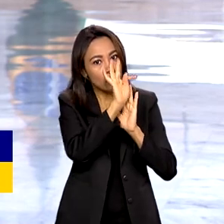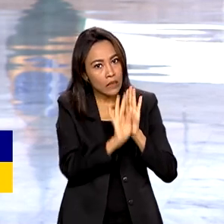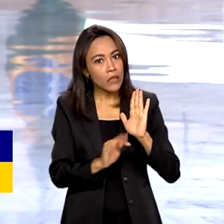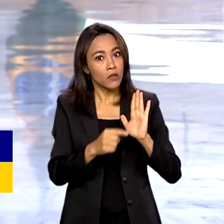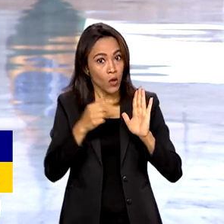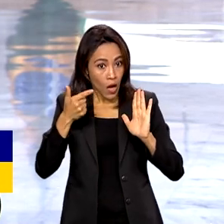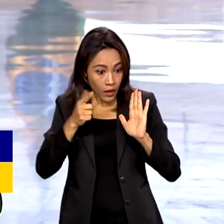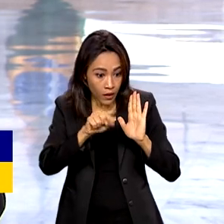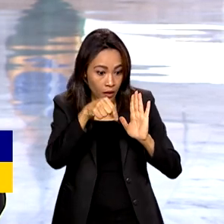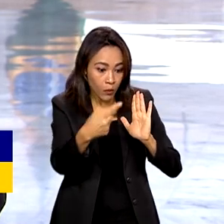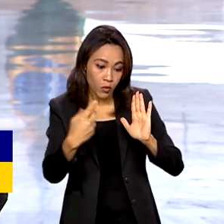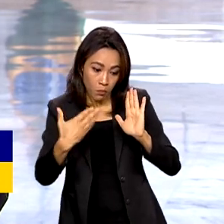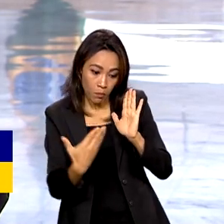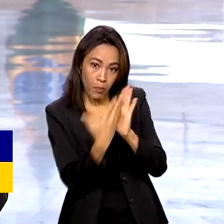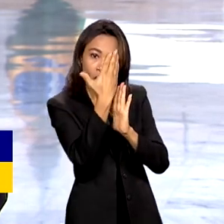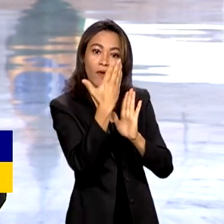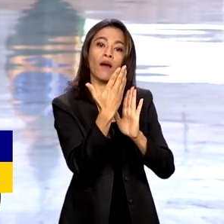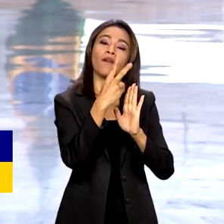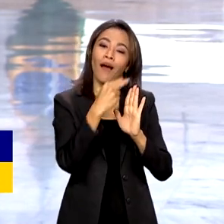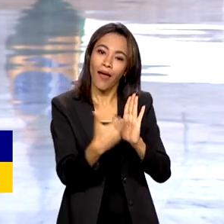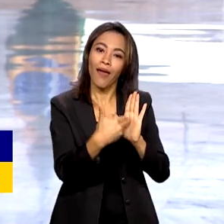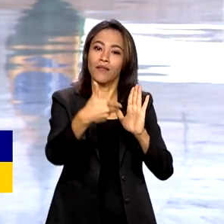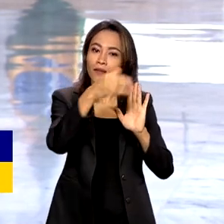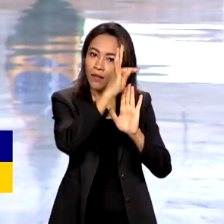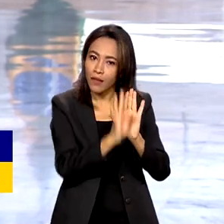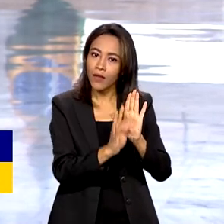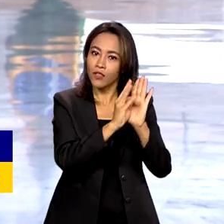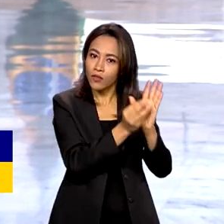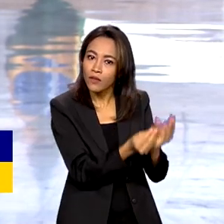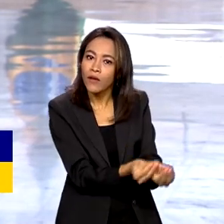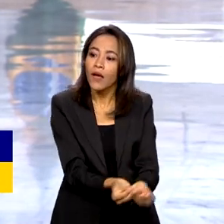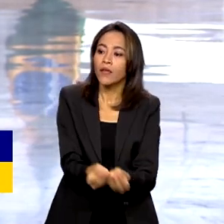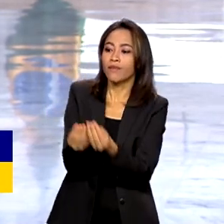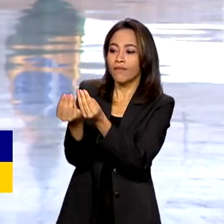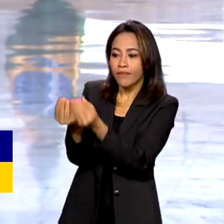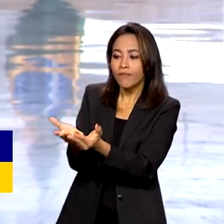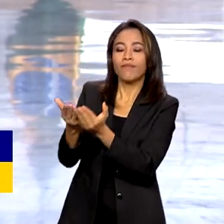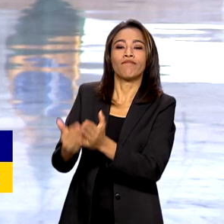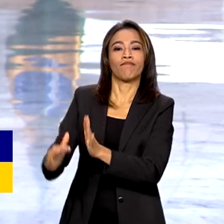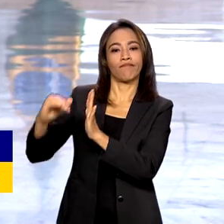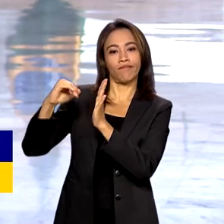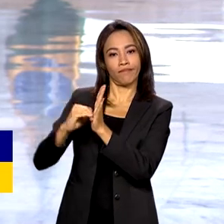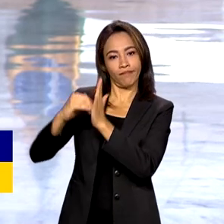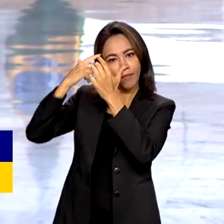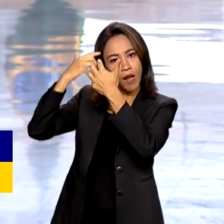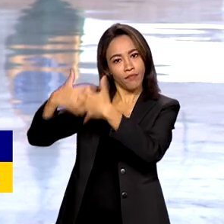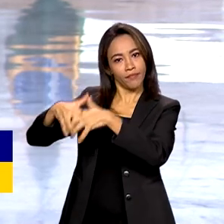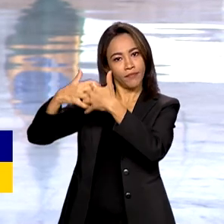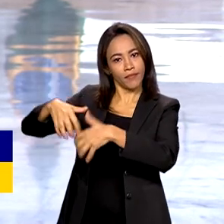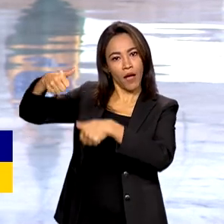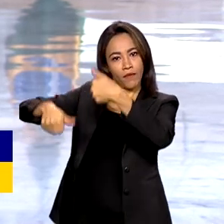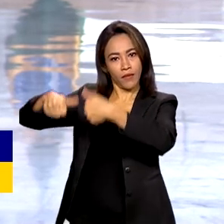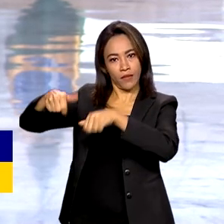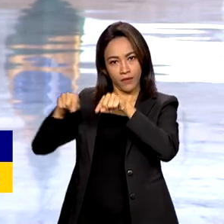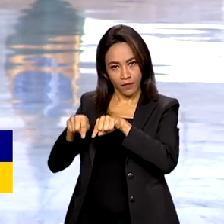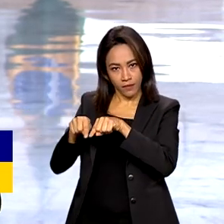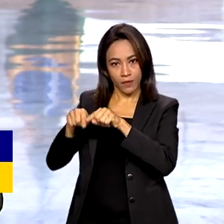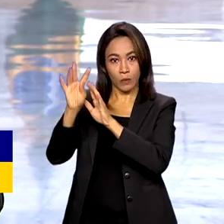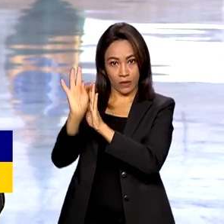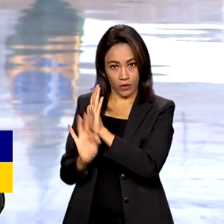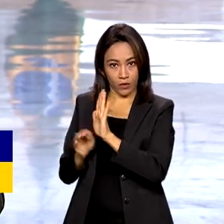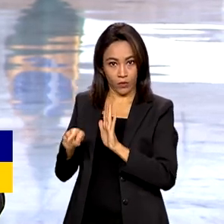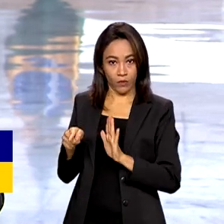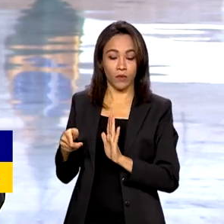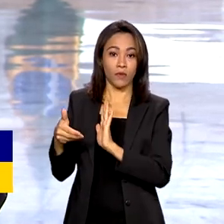aprovado, vai para esse texto base, vai para a apreciação do Senado Federal. Outro foco de atenção do governo no